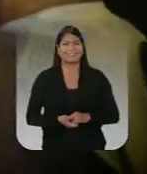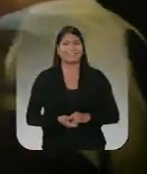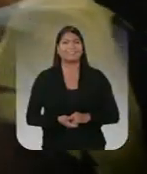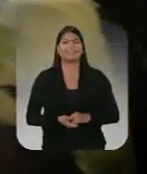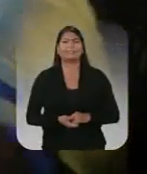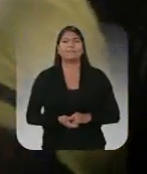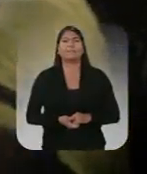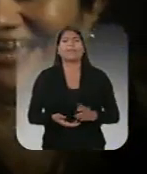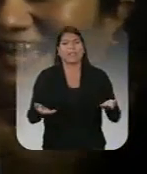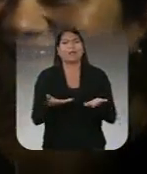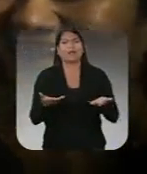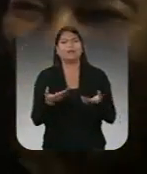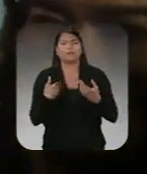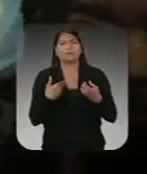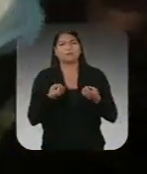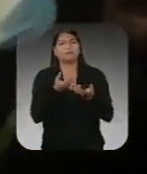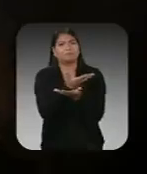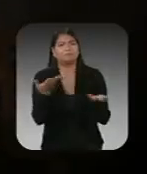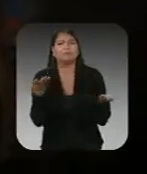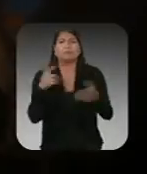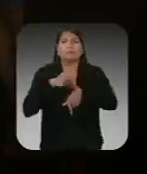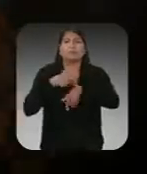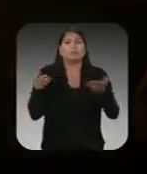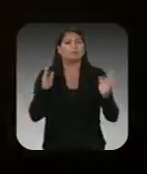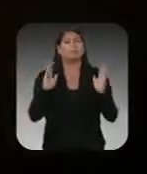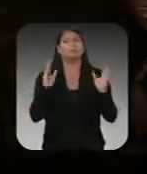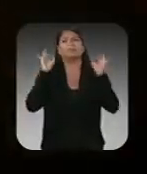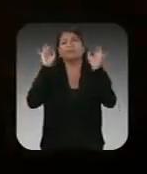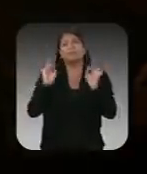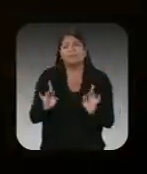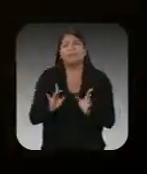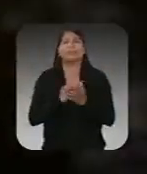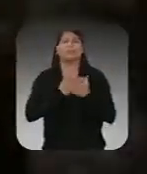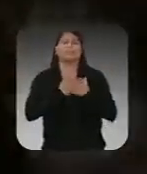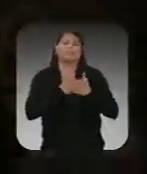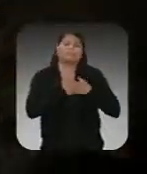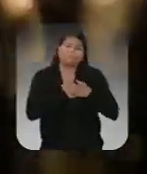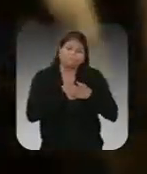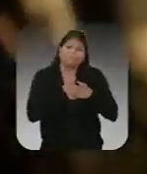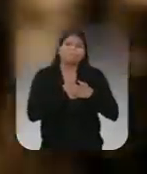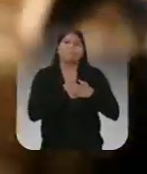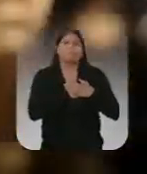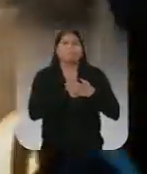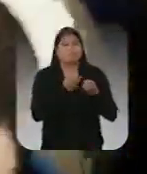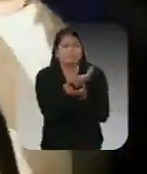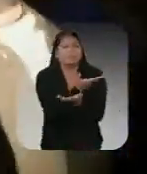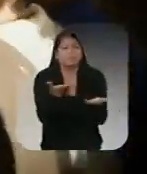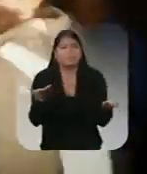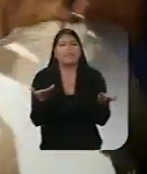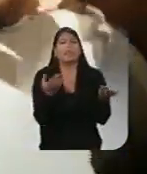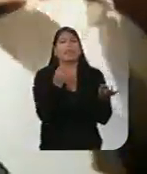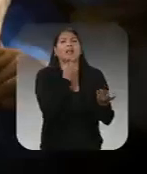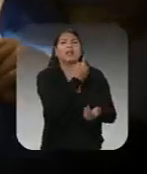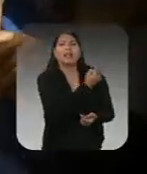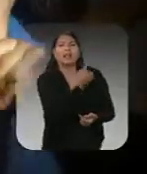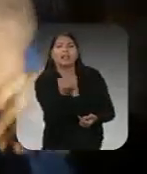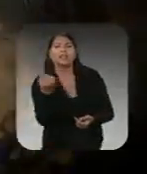Eu tenho um cumprimento muito especial no fundo do meu coração a cada um de vocês.